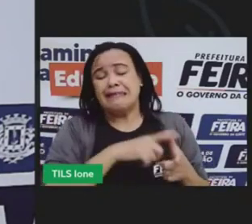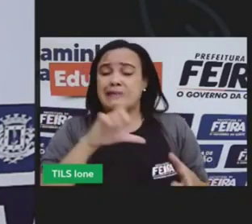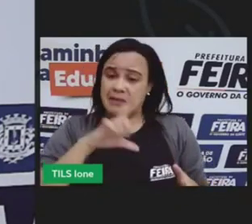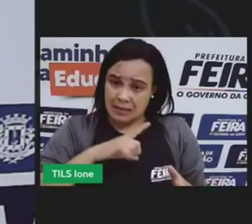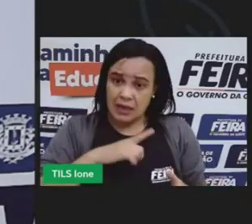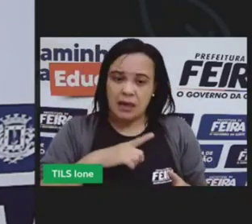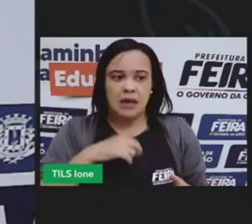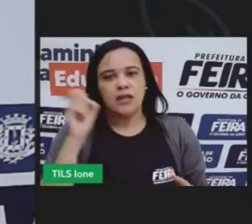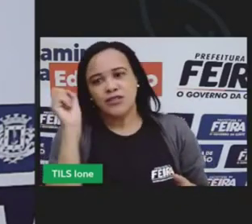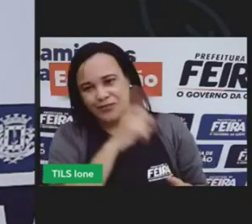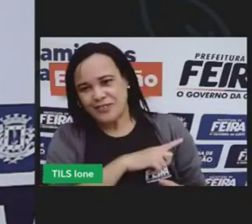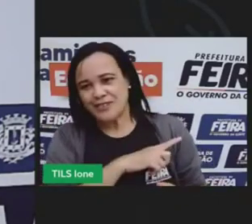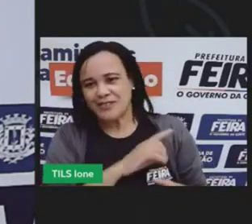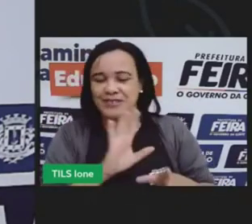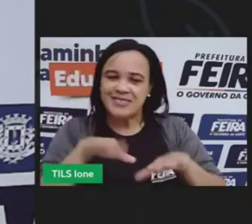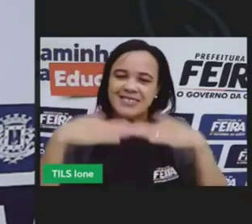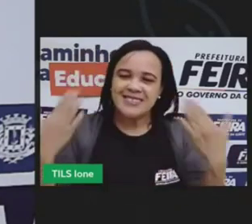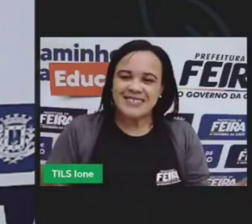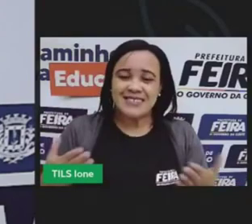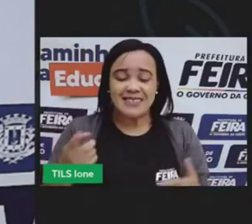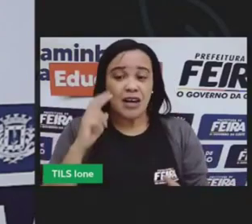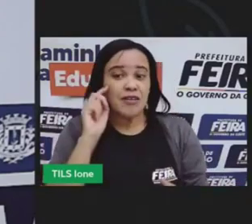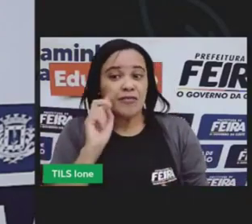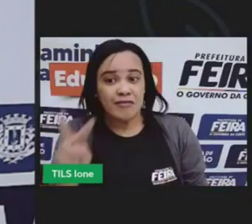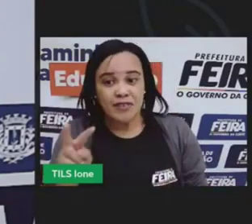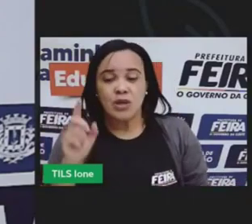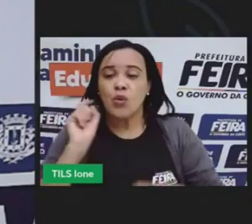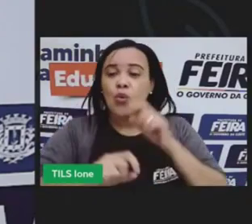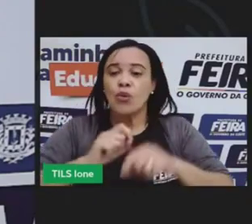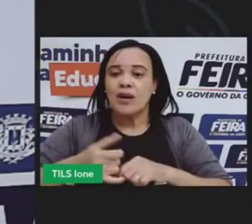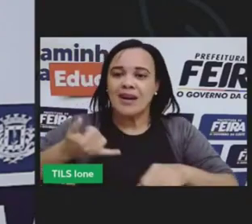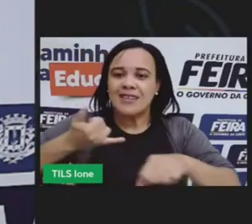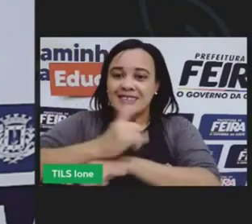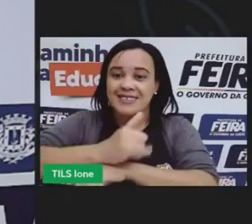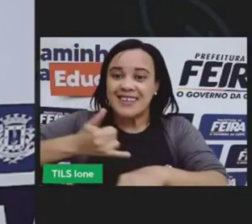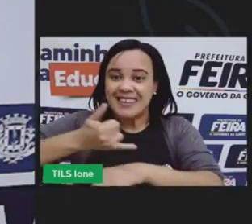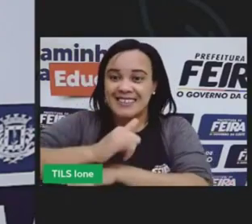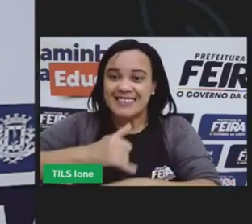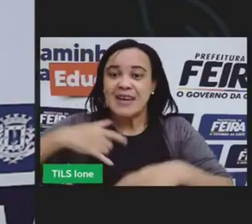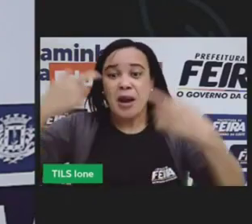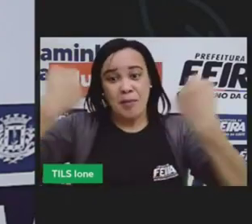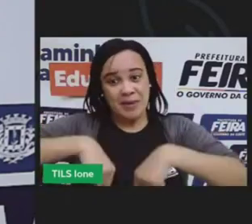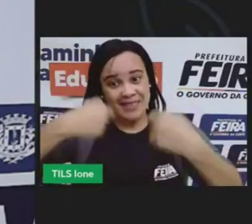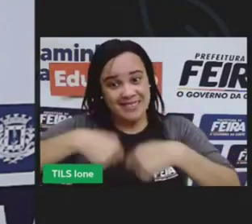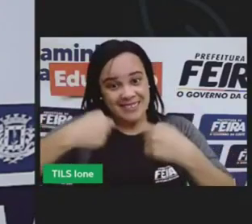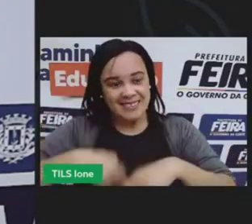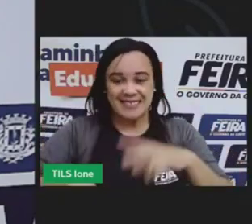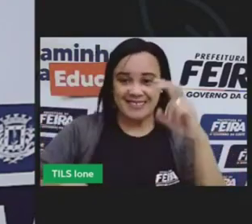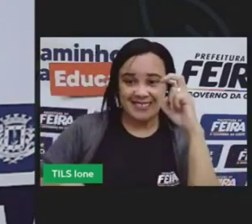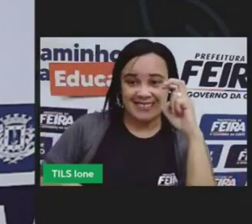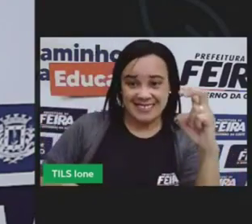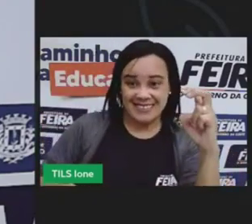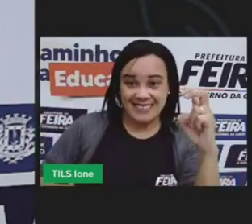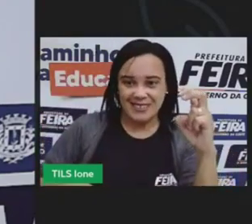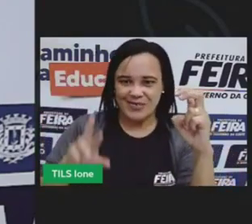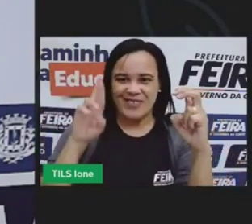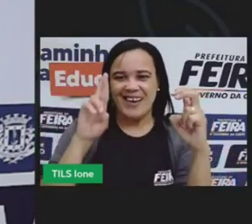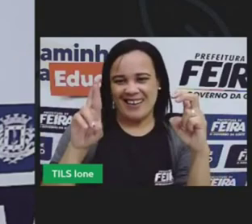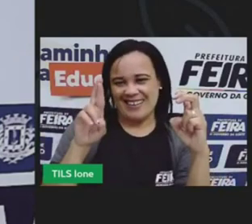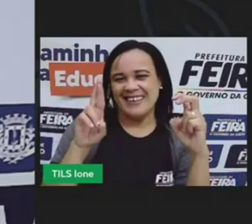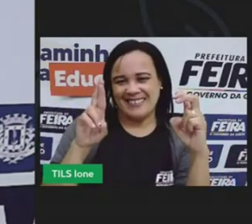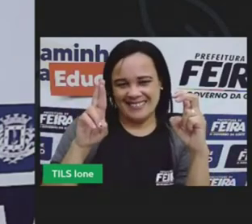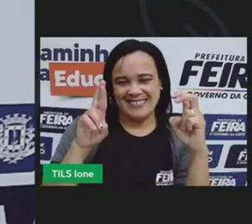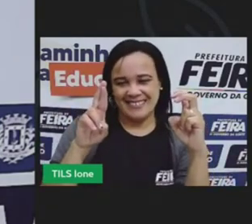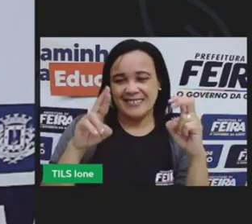então a gente viu ali que uma das estratégias é utilizar os 5Rs reduzir